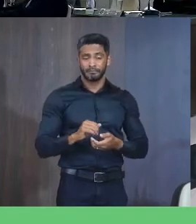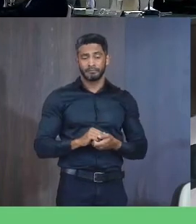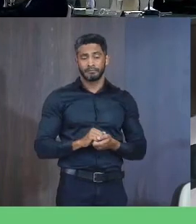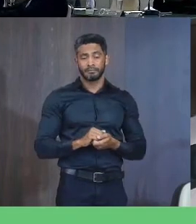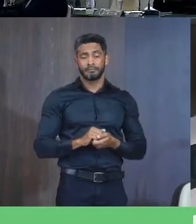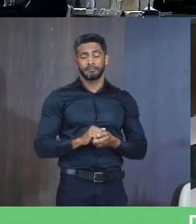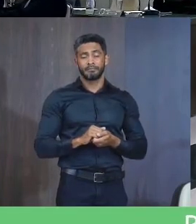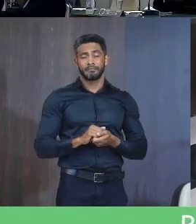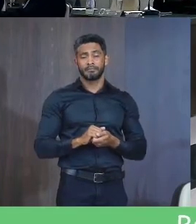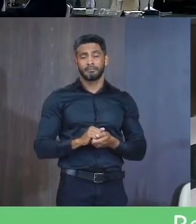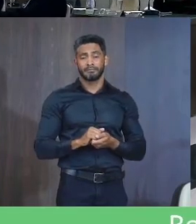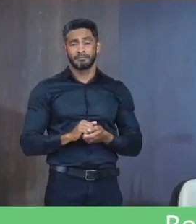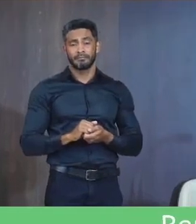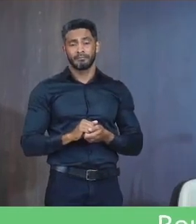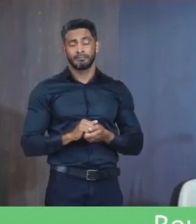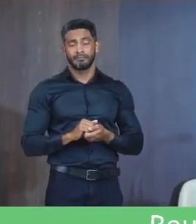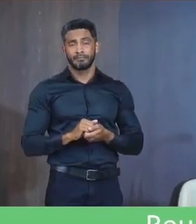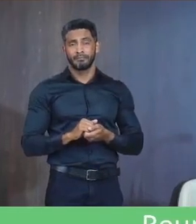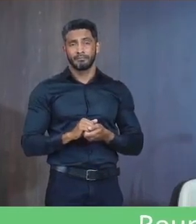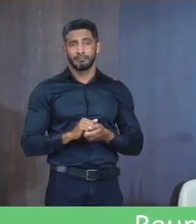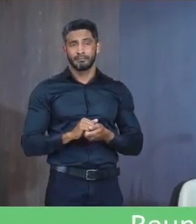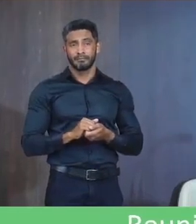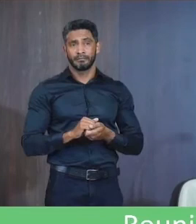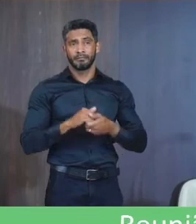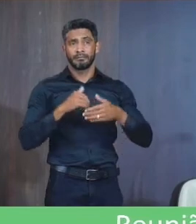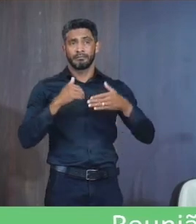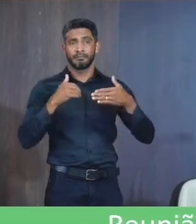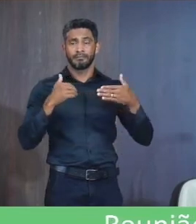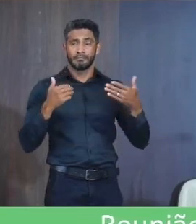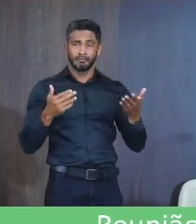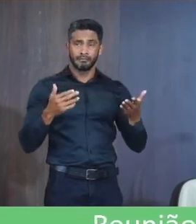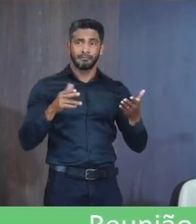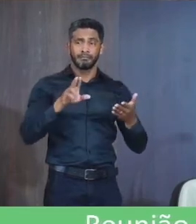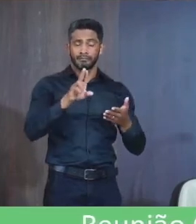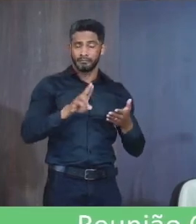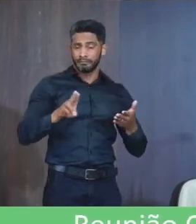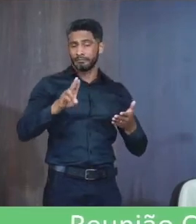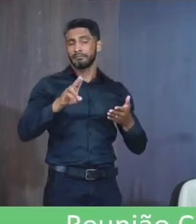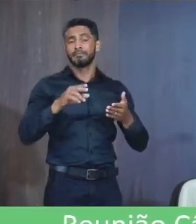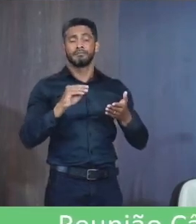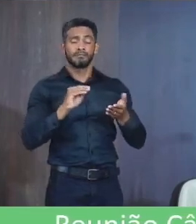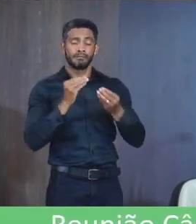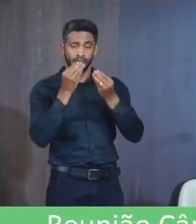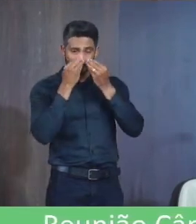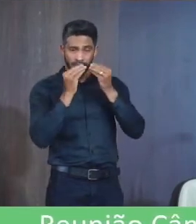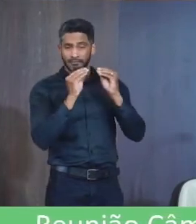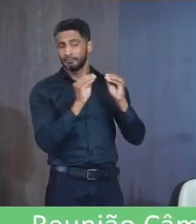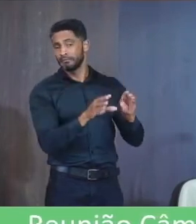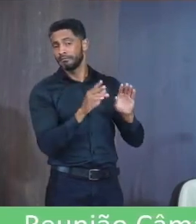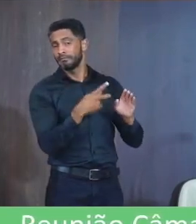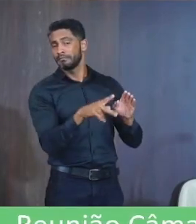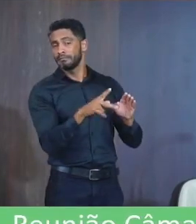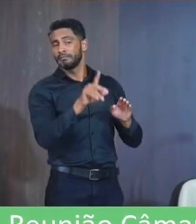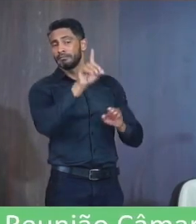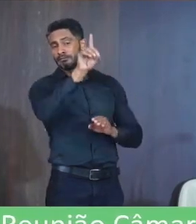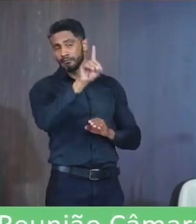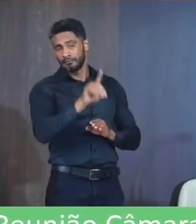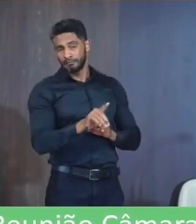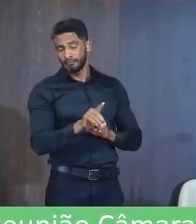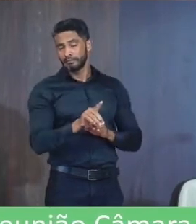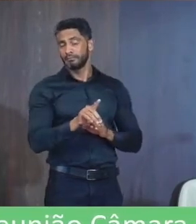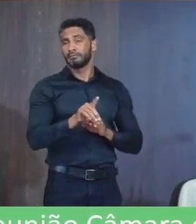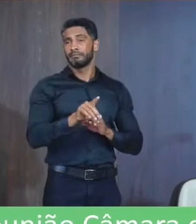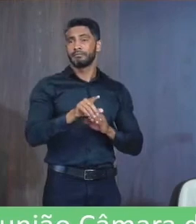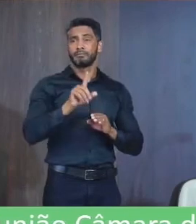A minha Incolumidade pública Está sendo lesada Em razão do descuido Do desrespeito Aos meus direitos Pois é